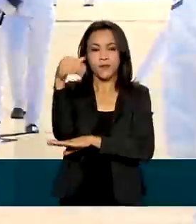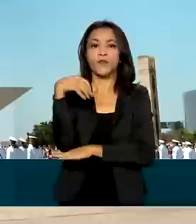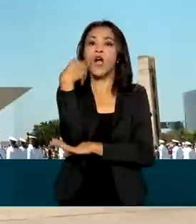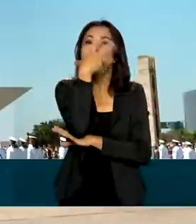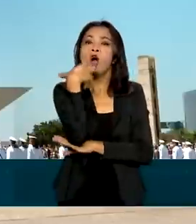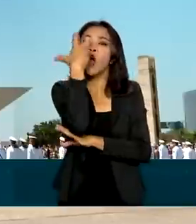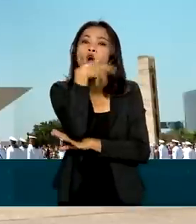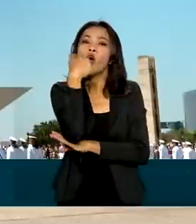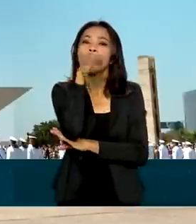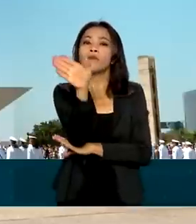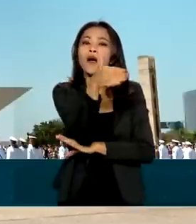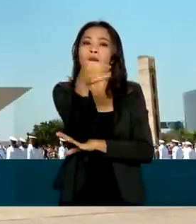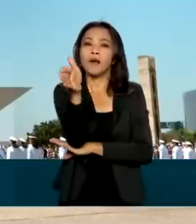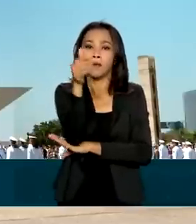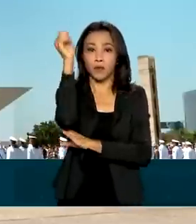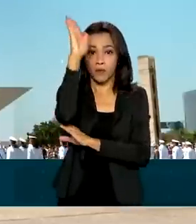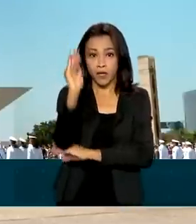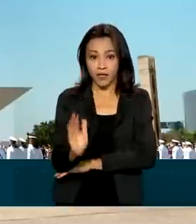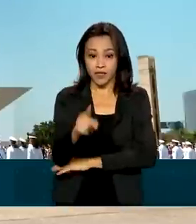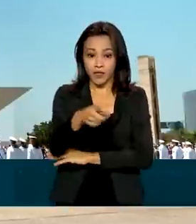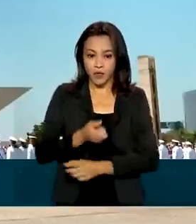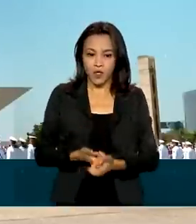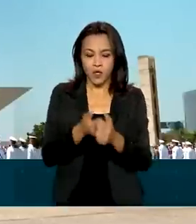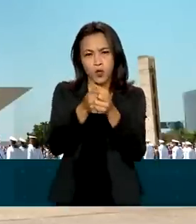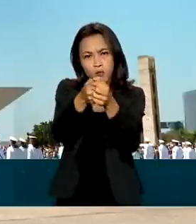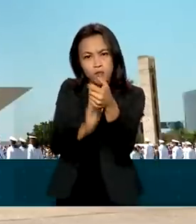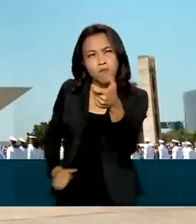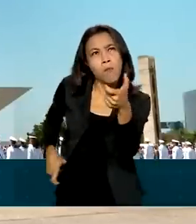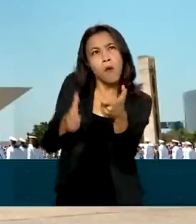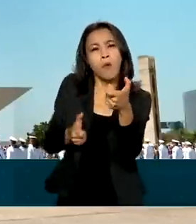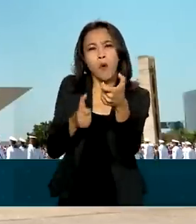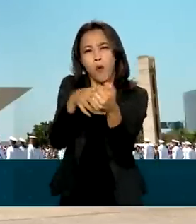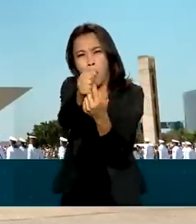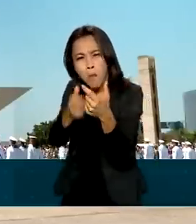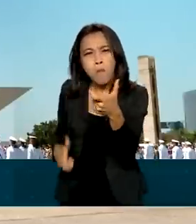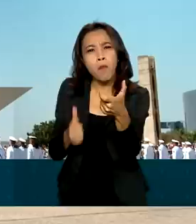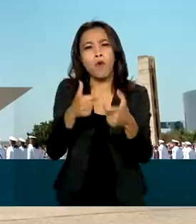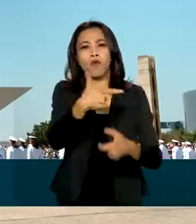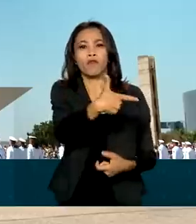nacional, seguido de uma bateria de salvas de 21 tiros de canhão.